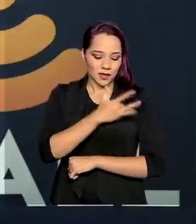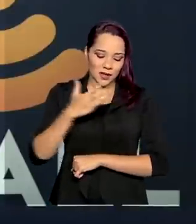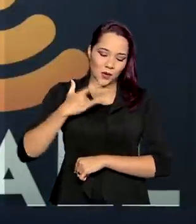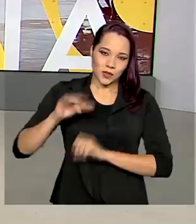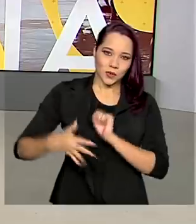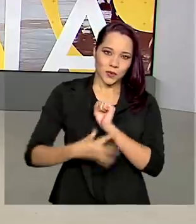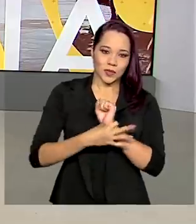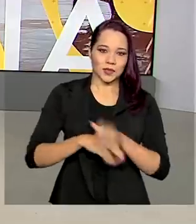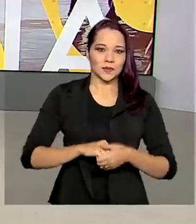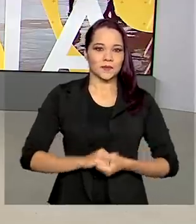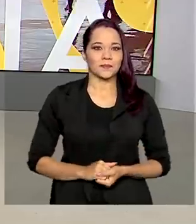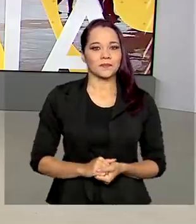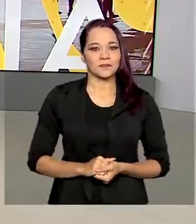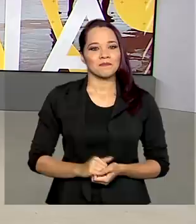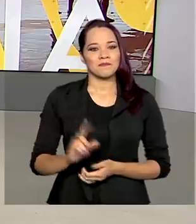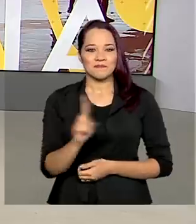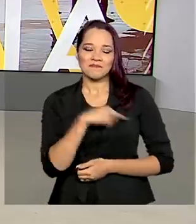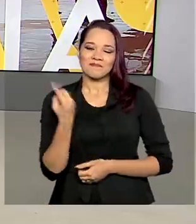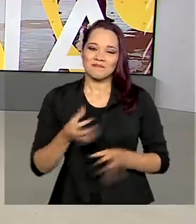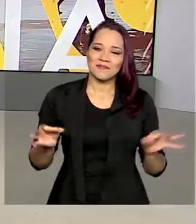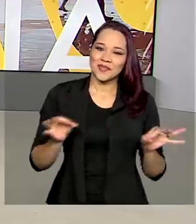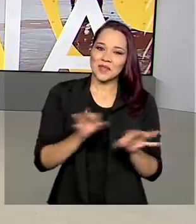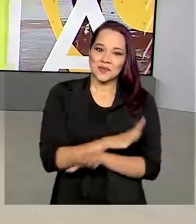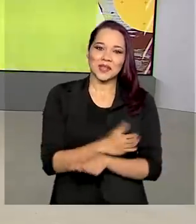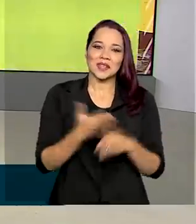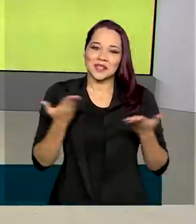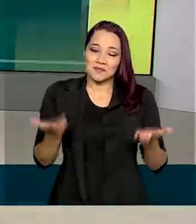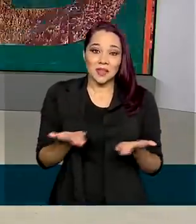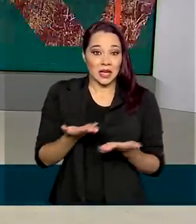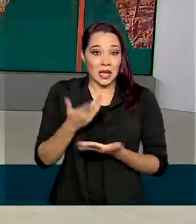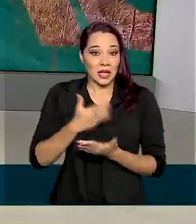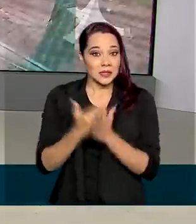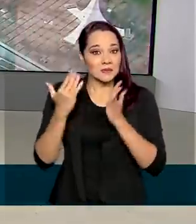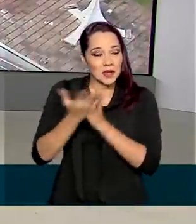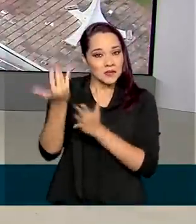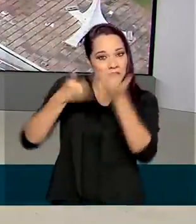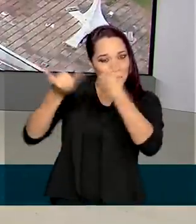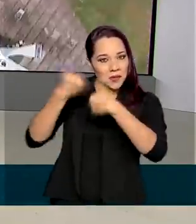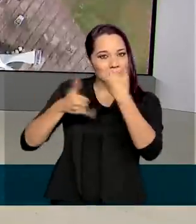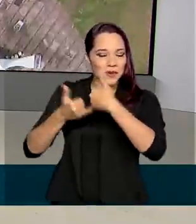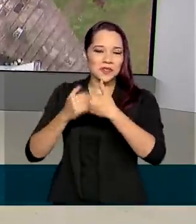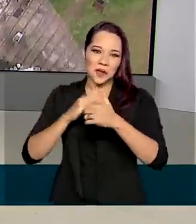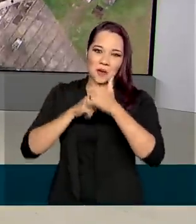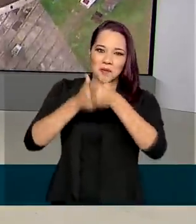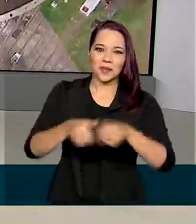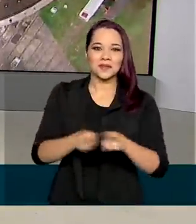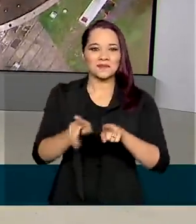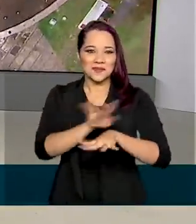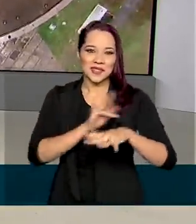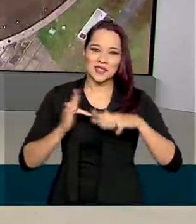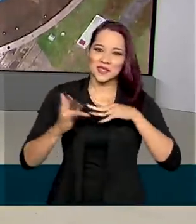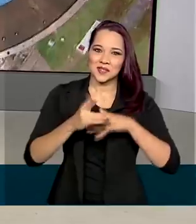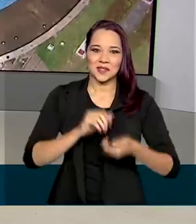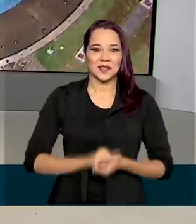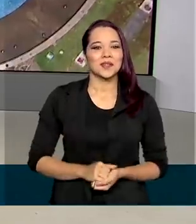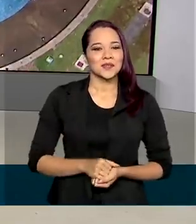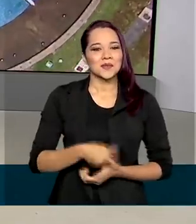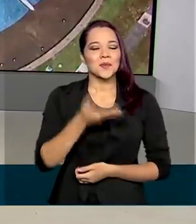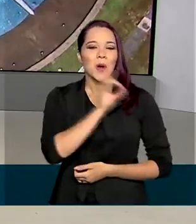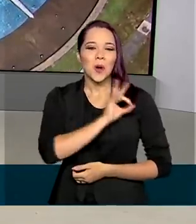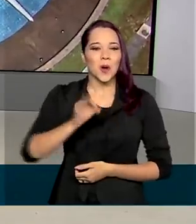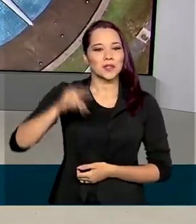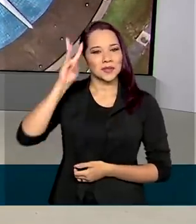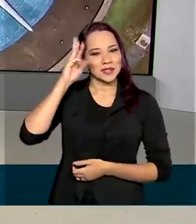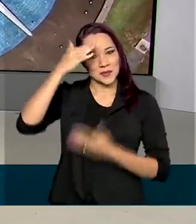segurança. O Brasil em Dia termina aqui. Essas e outras informações você pode acompanhar pelas nossas redes sociais.